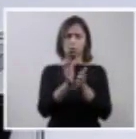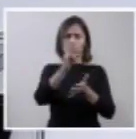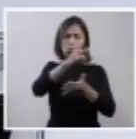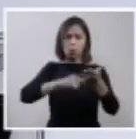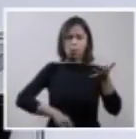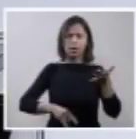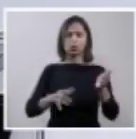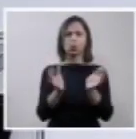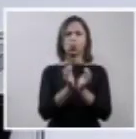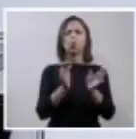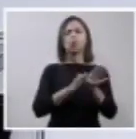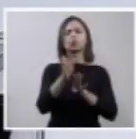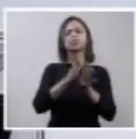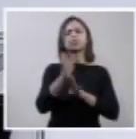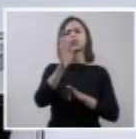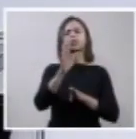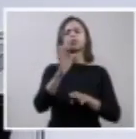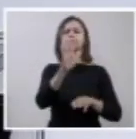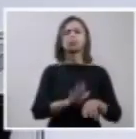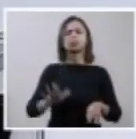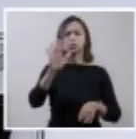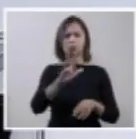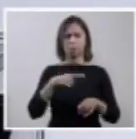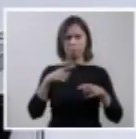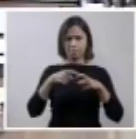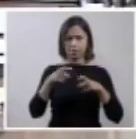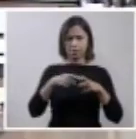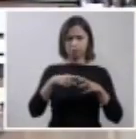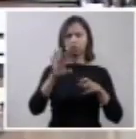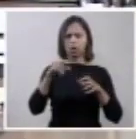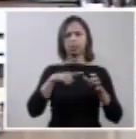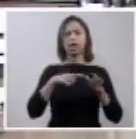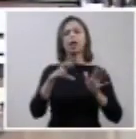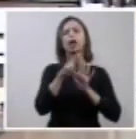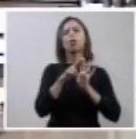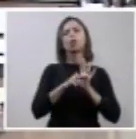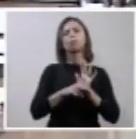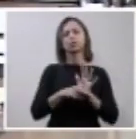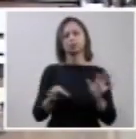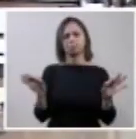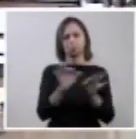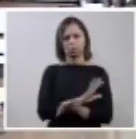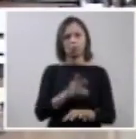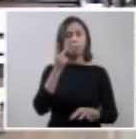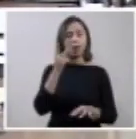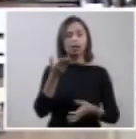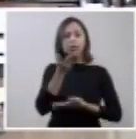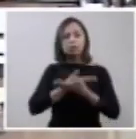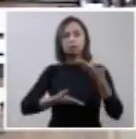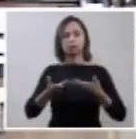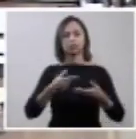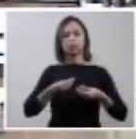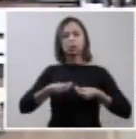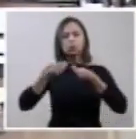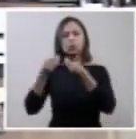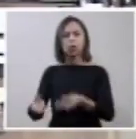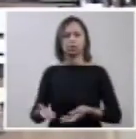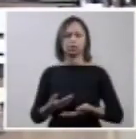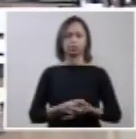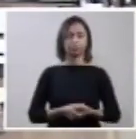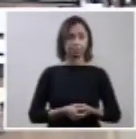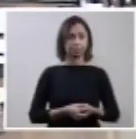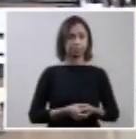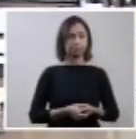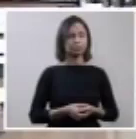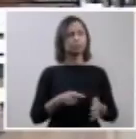regulam esse aspecto. Uma última pergunta, do ponto de vista do senhor, esta é uma questão que